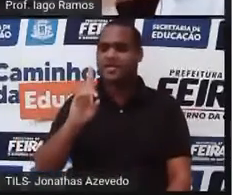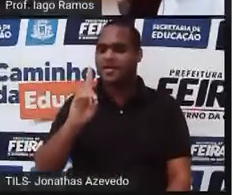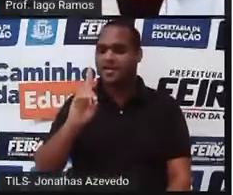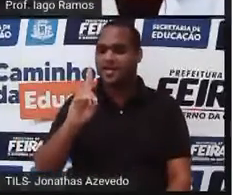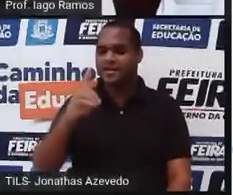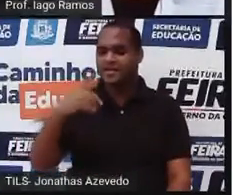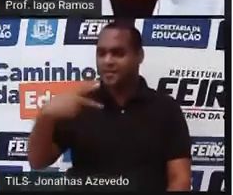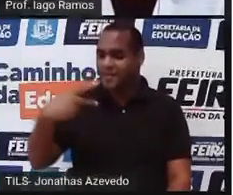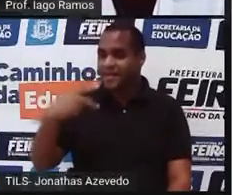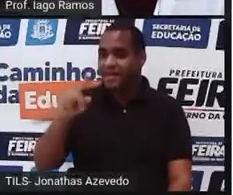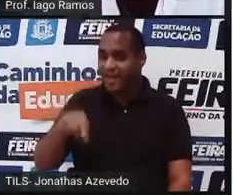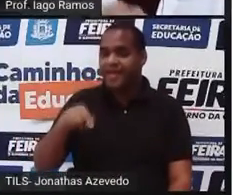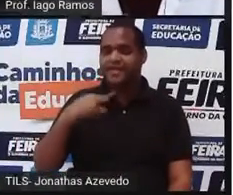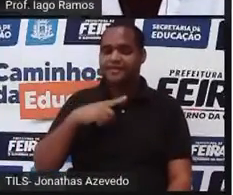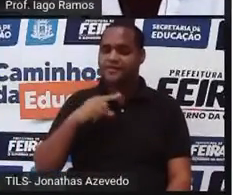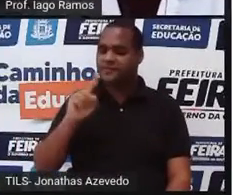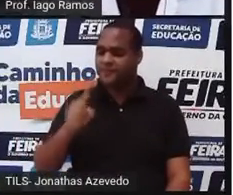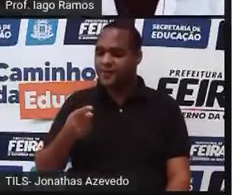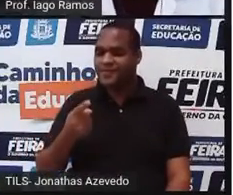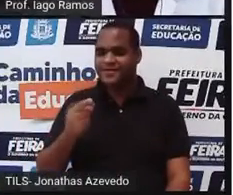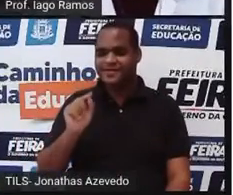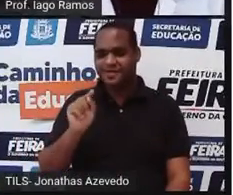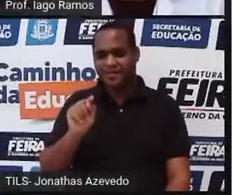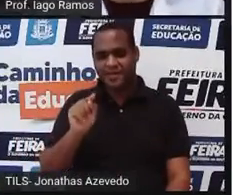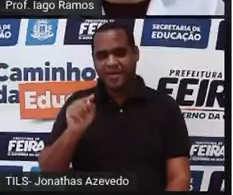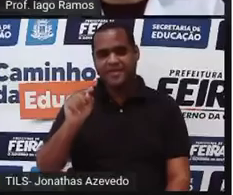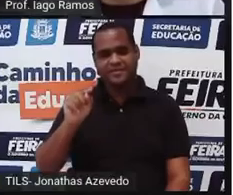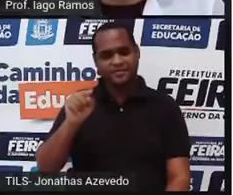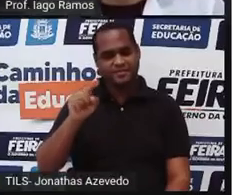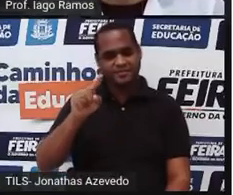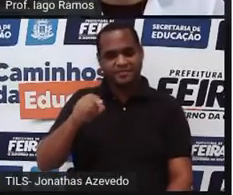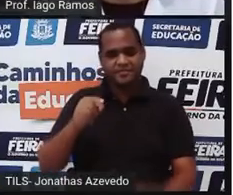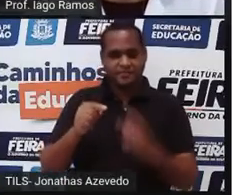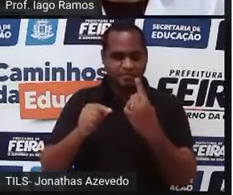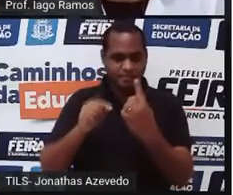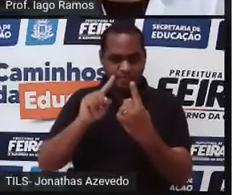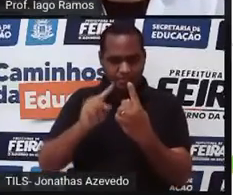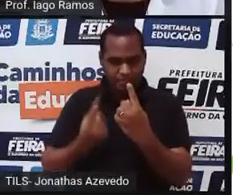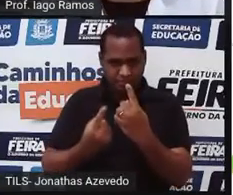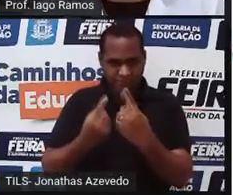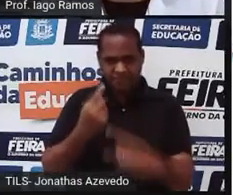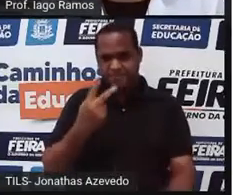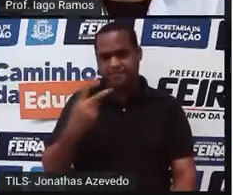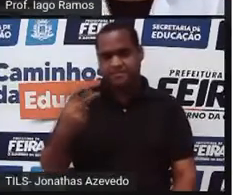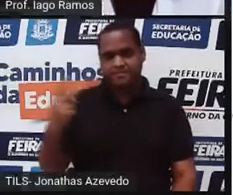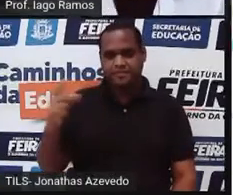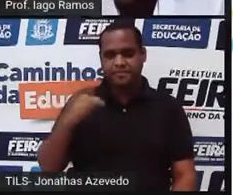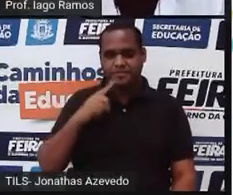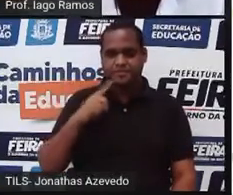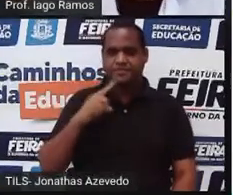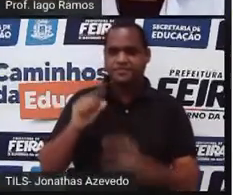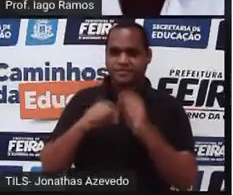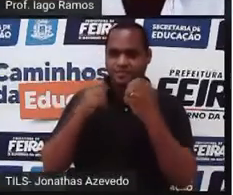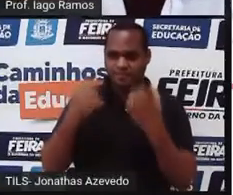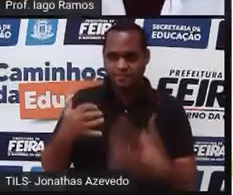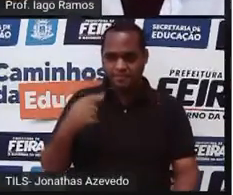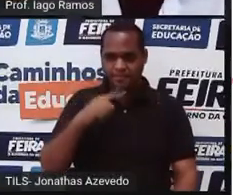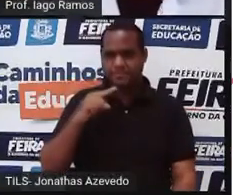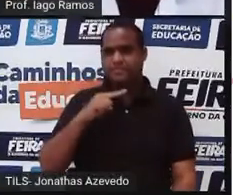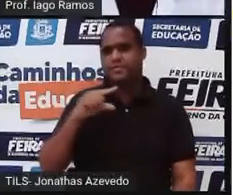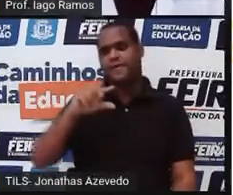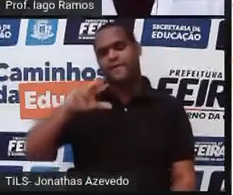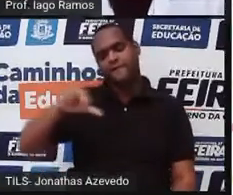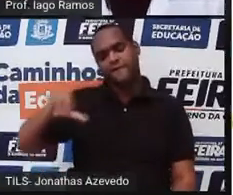porque atrás da vírgula aparecem infinitos algarismos. e periódica porque esses infinitos